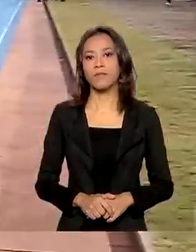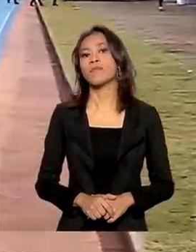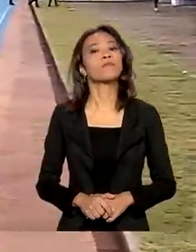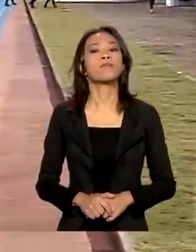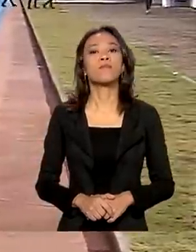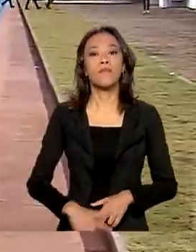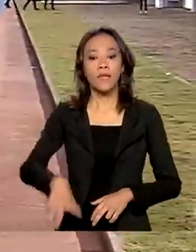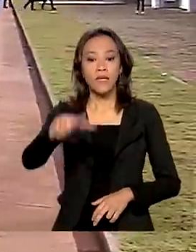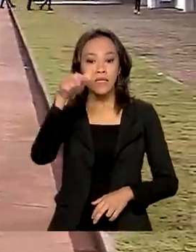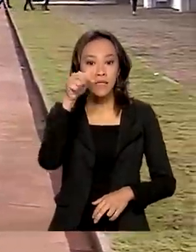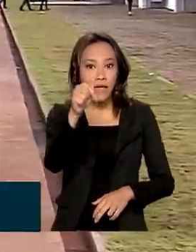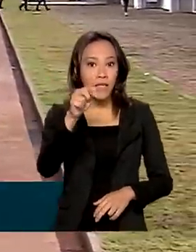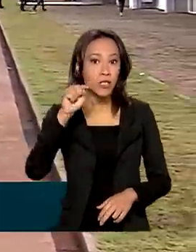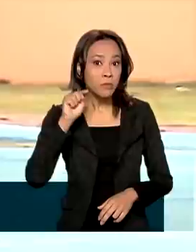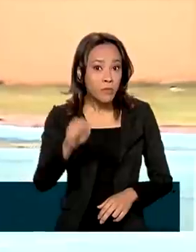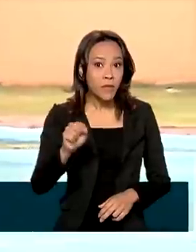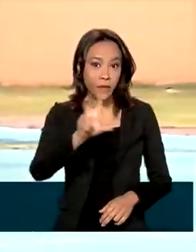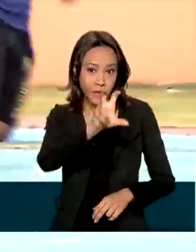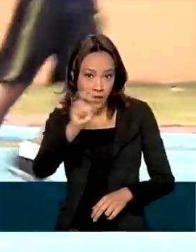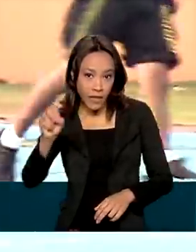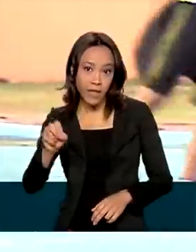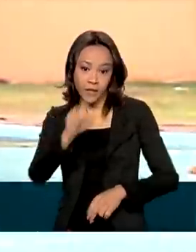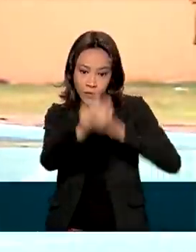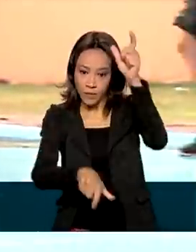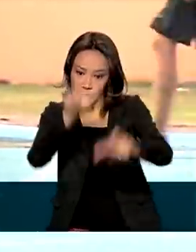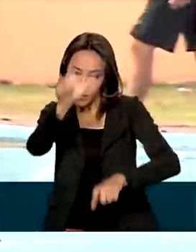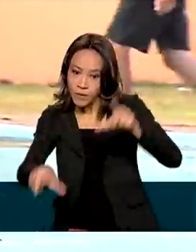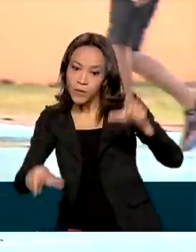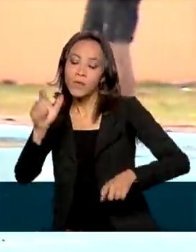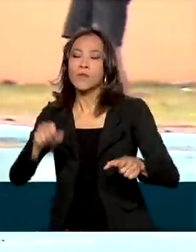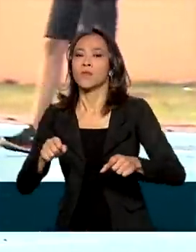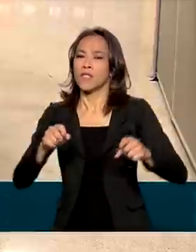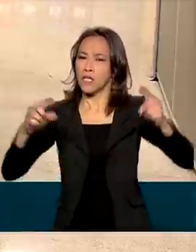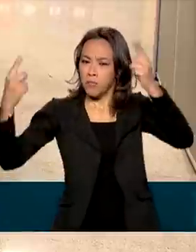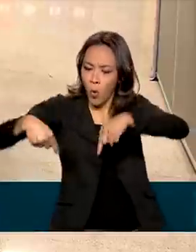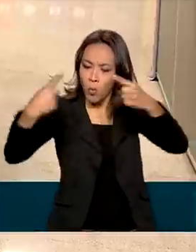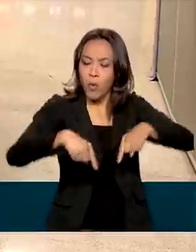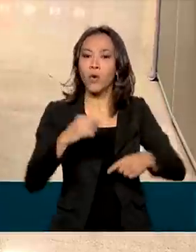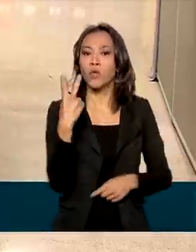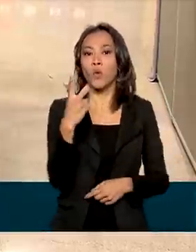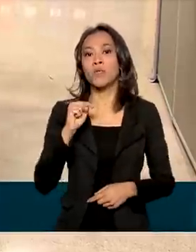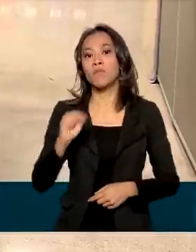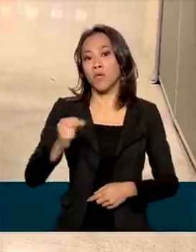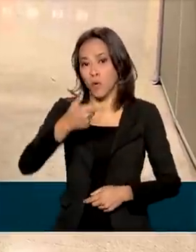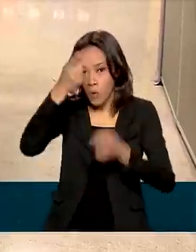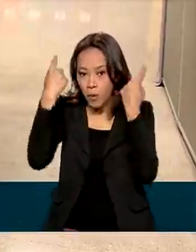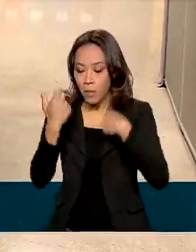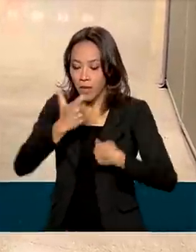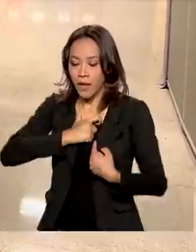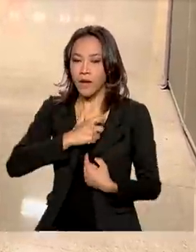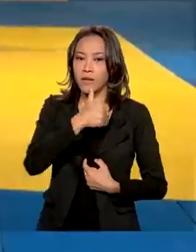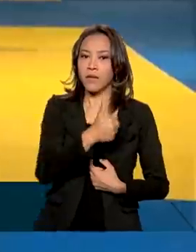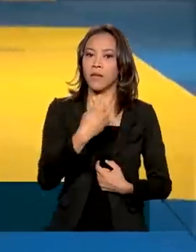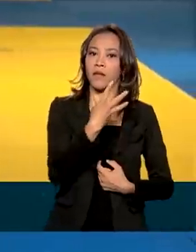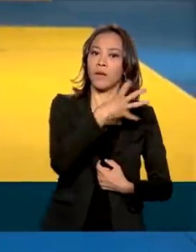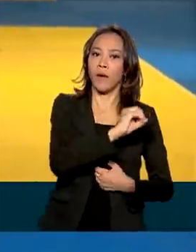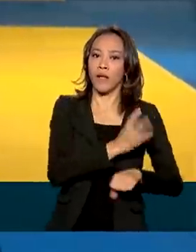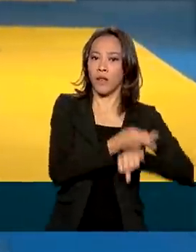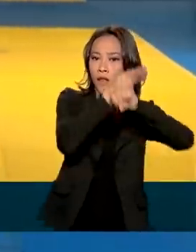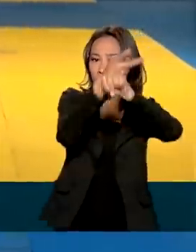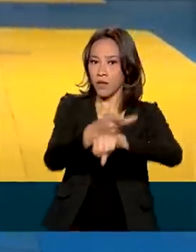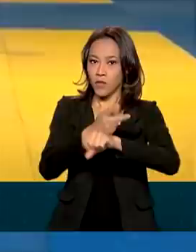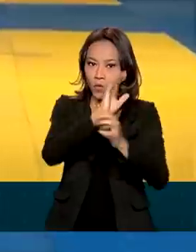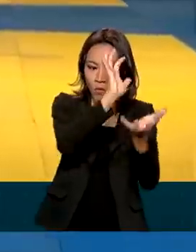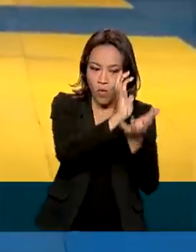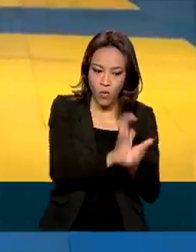7.500 estudantes na disputa por 2.000 medalhas e 140 troféus. São 17